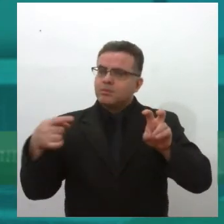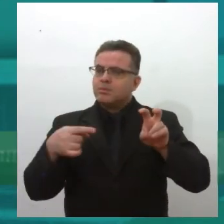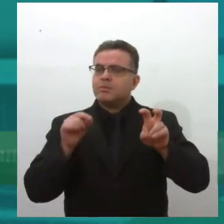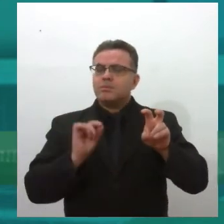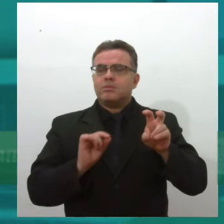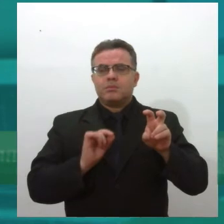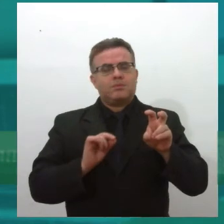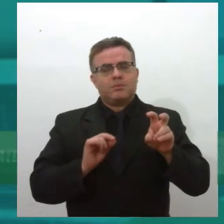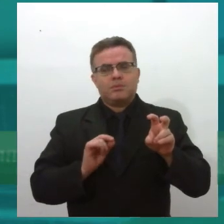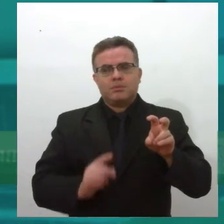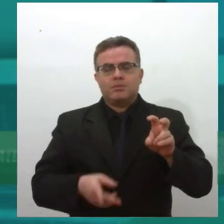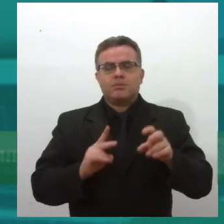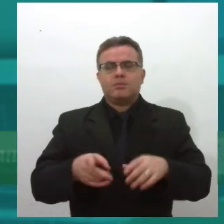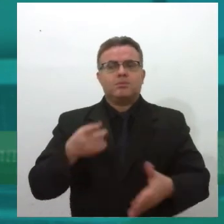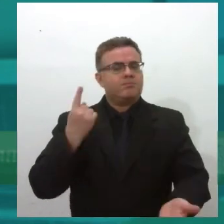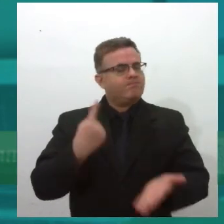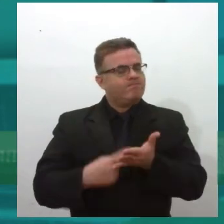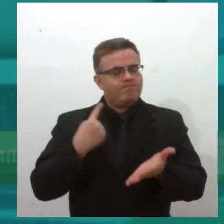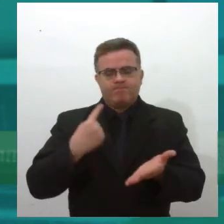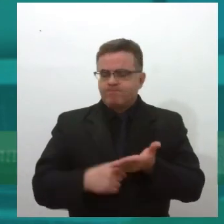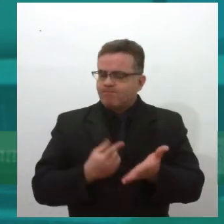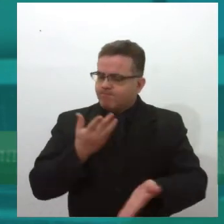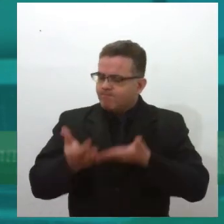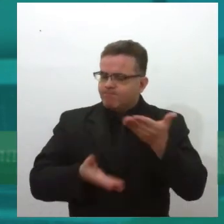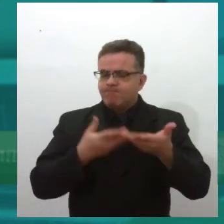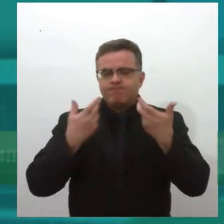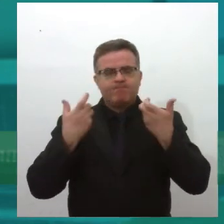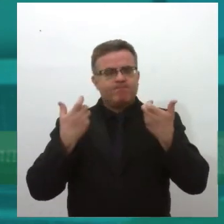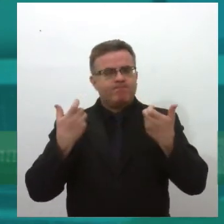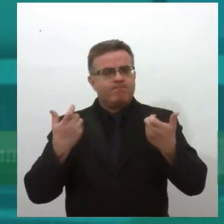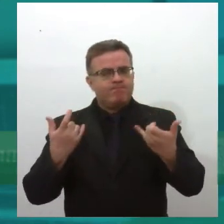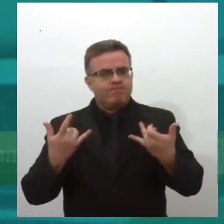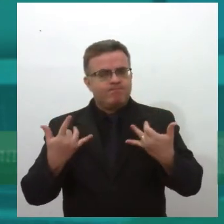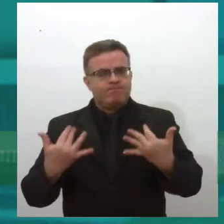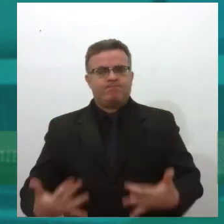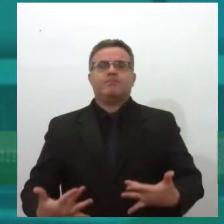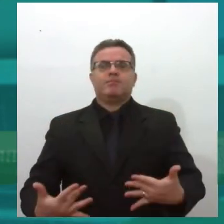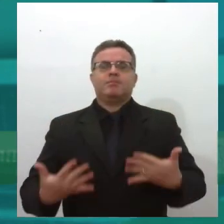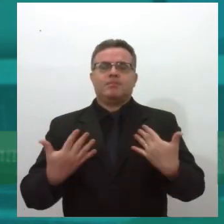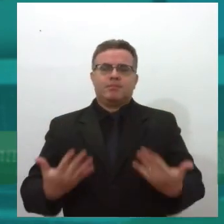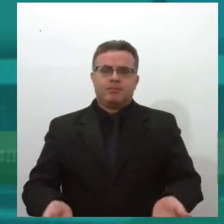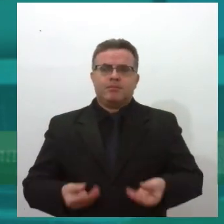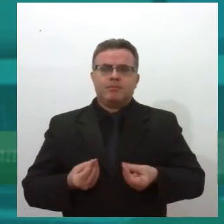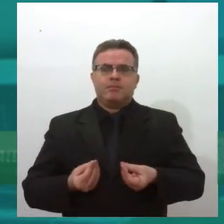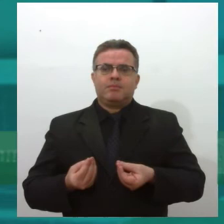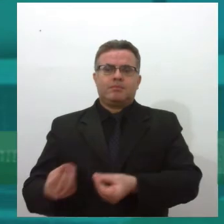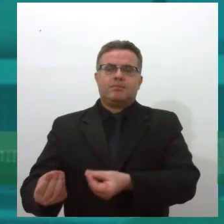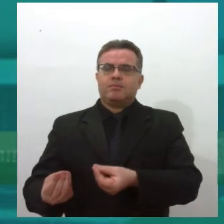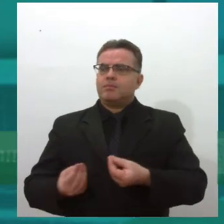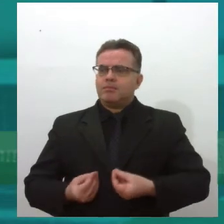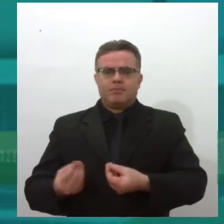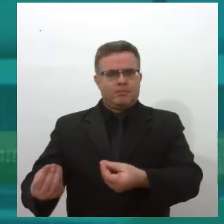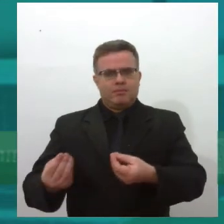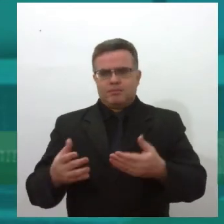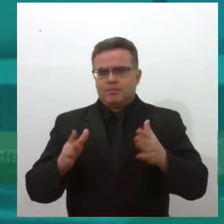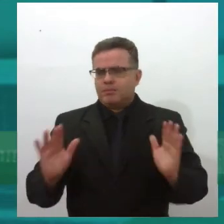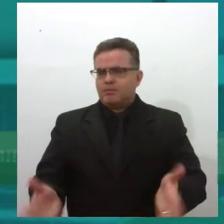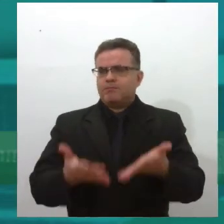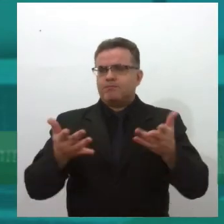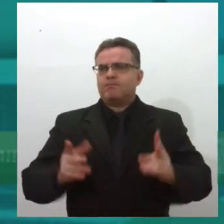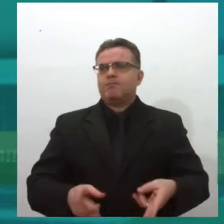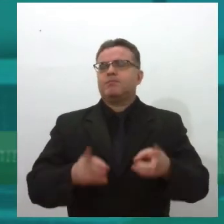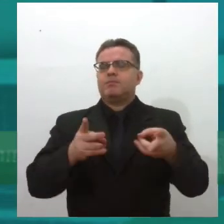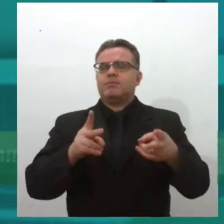que deve sempre ser tratado separadamente, então, doação é doação, então, assim, nós temos que incentivar